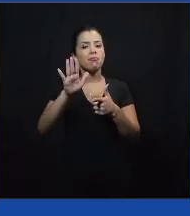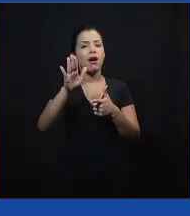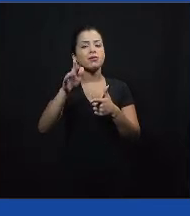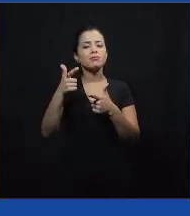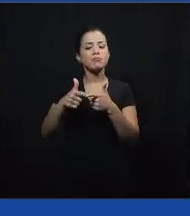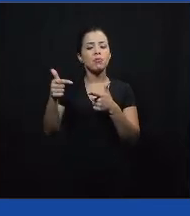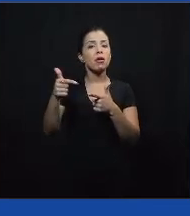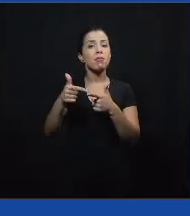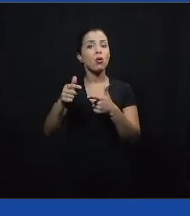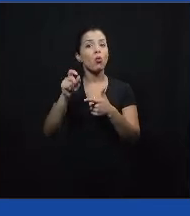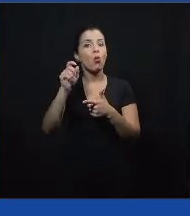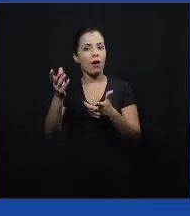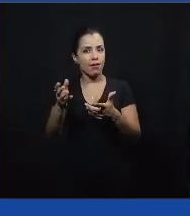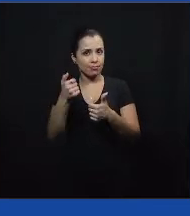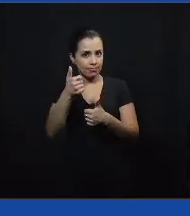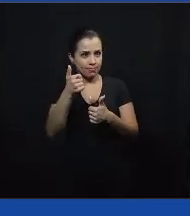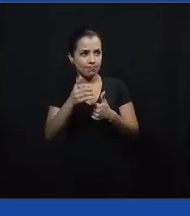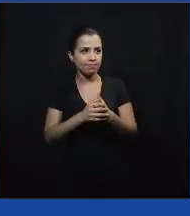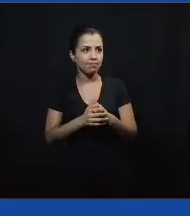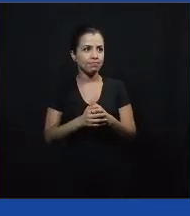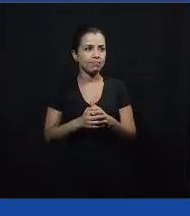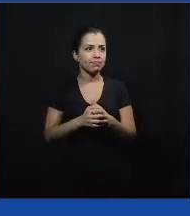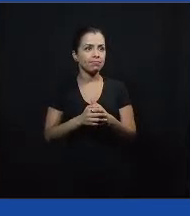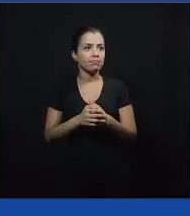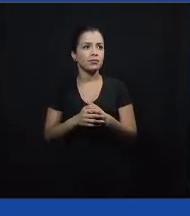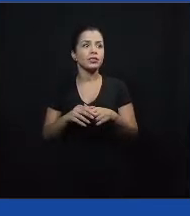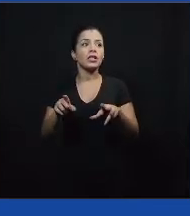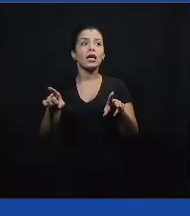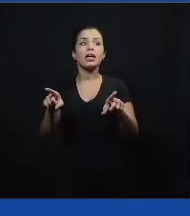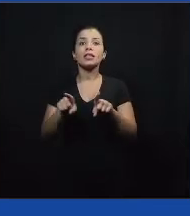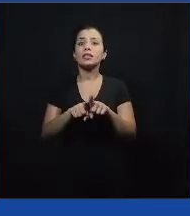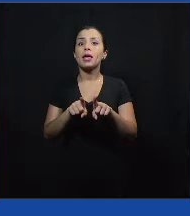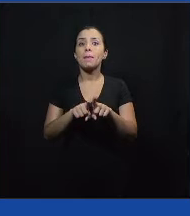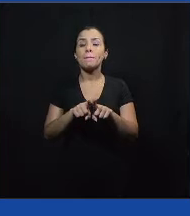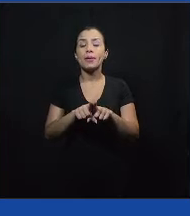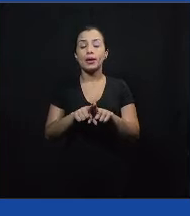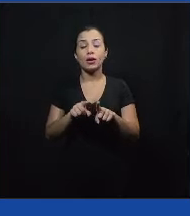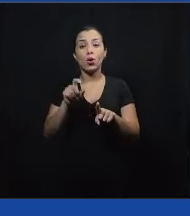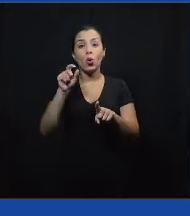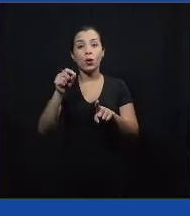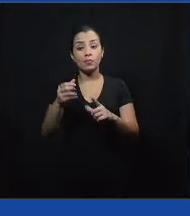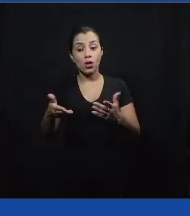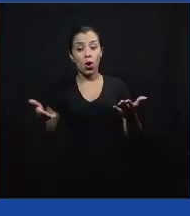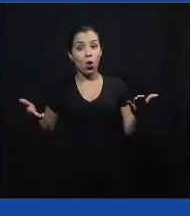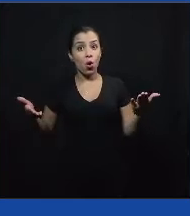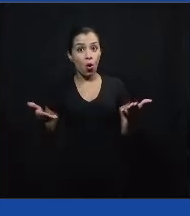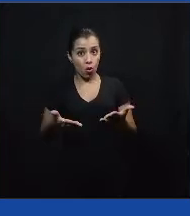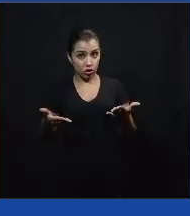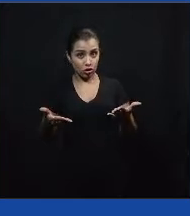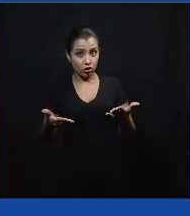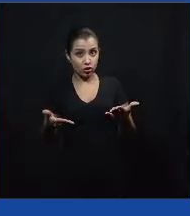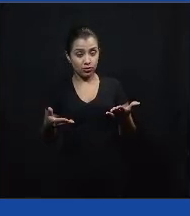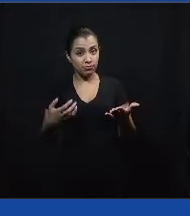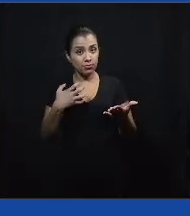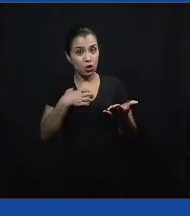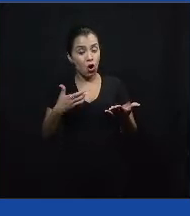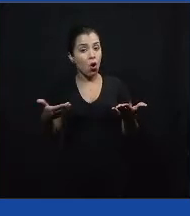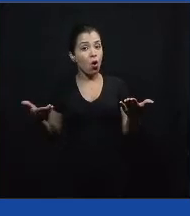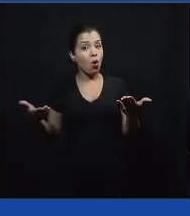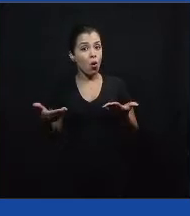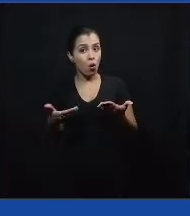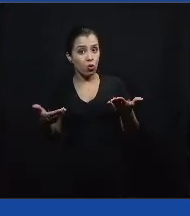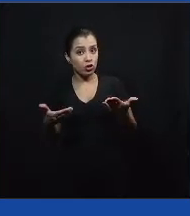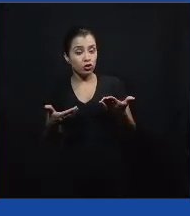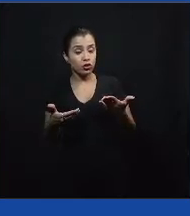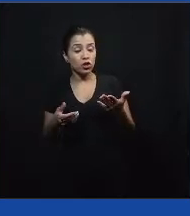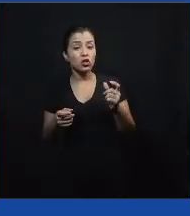pessoal, propõe o seguinte, que antes a gente vai pensar como que é hoje, qual que a situação atual que a gente quer lidar e qual que seria a situação ideal